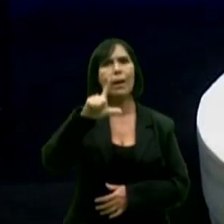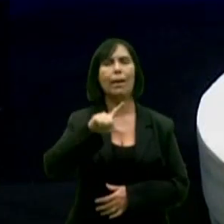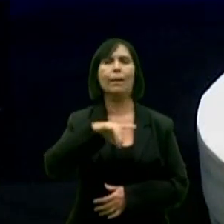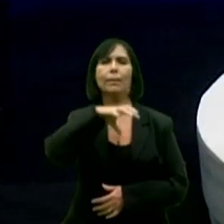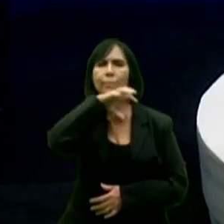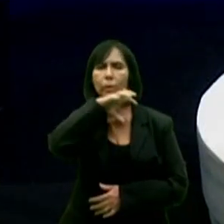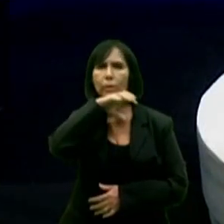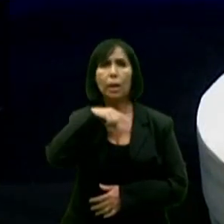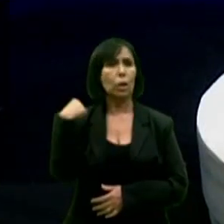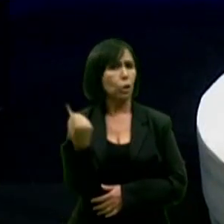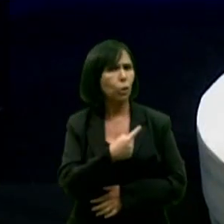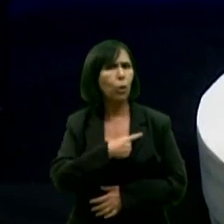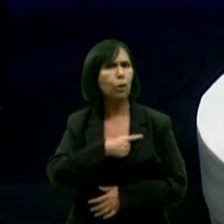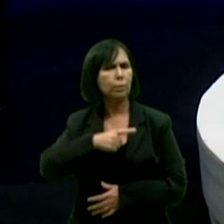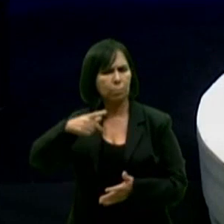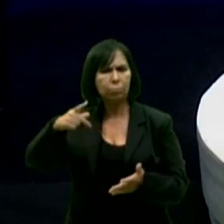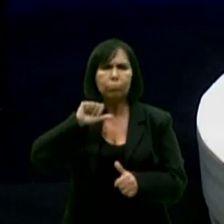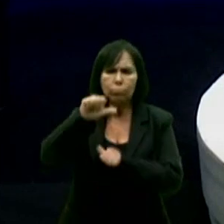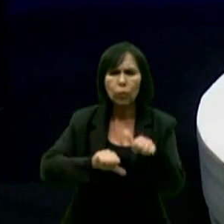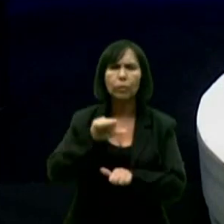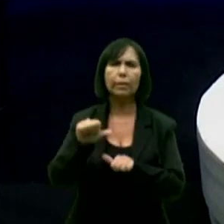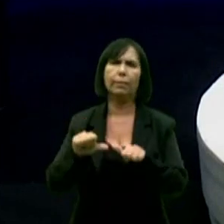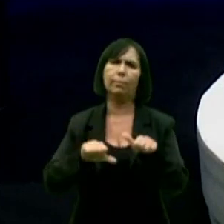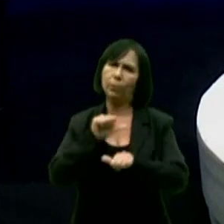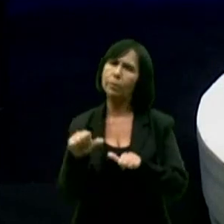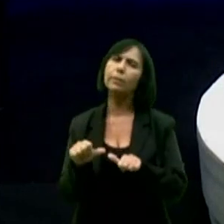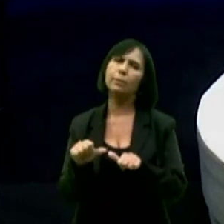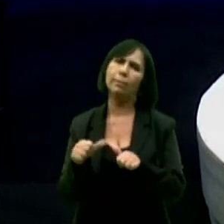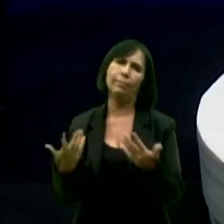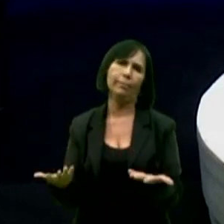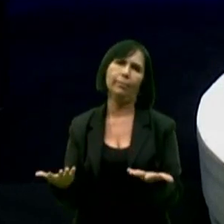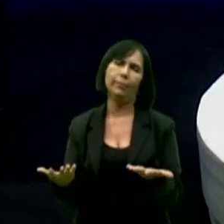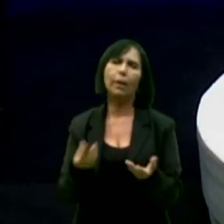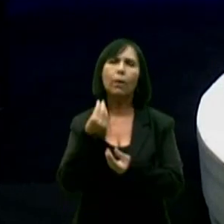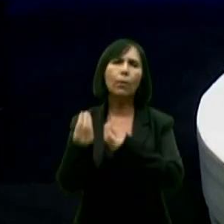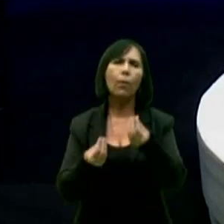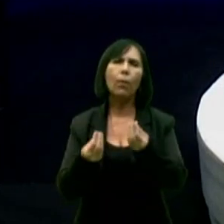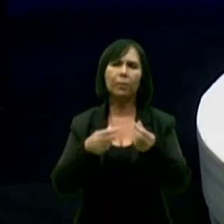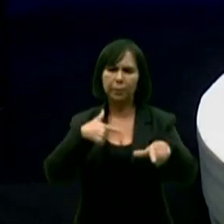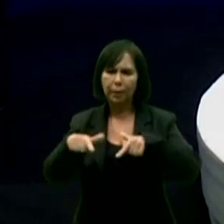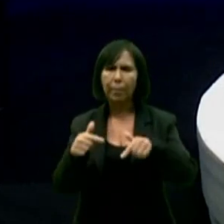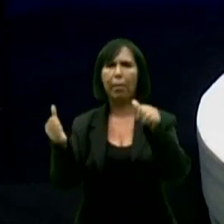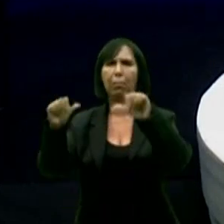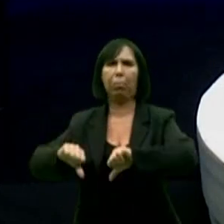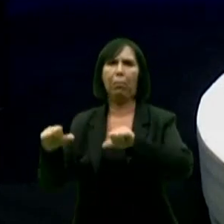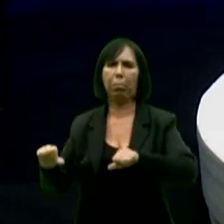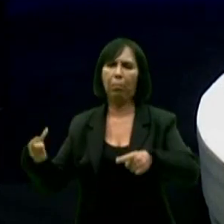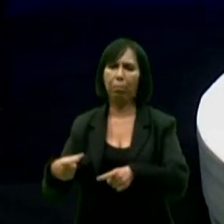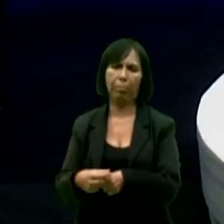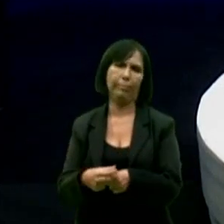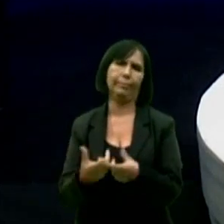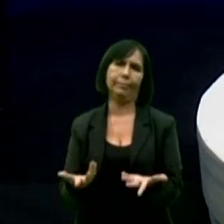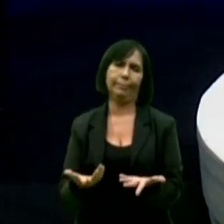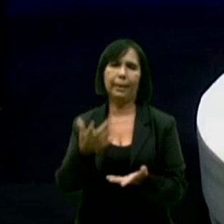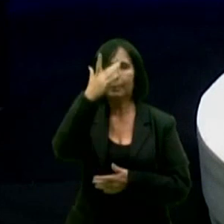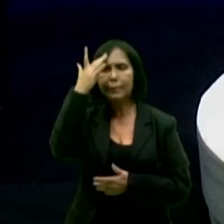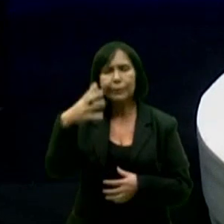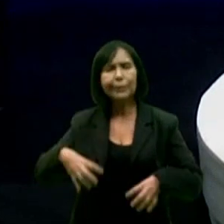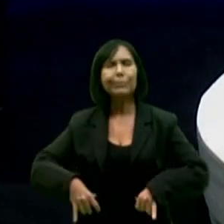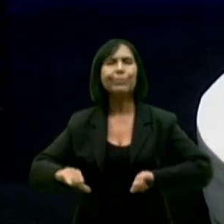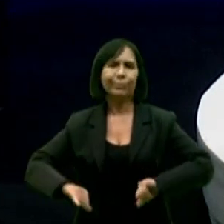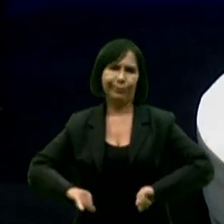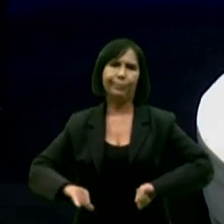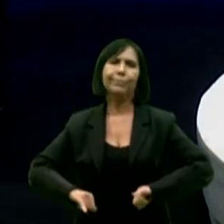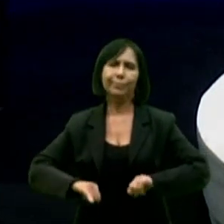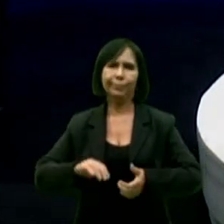reparar isso, a gente vai corrigir esse equívoco, porque isso impede a geração de emprego e machuca muita gente. O